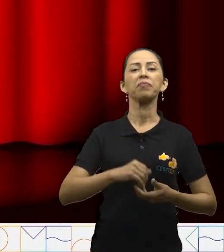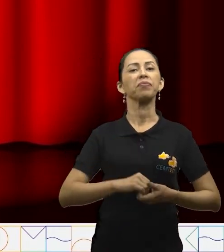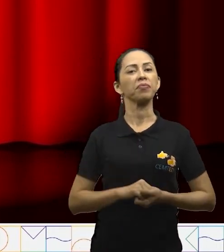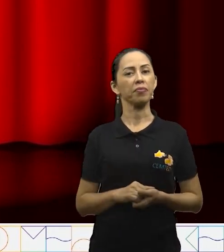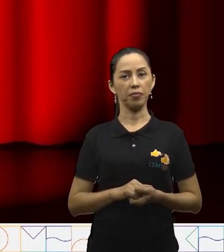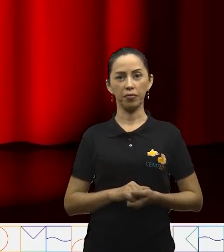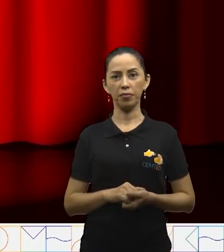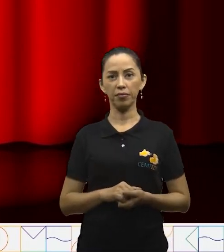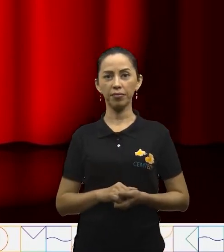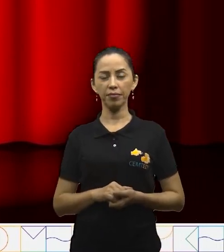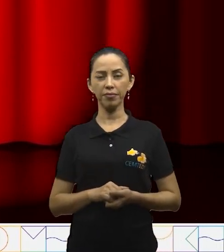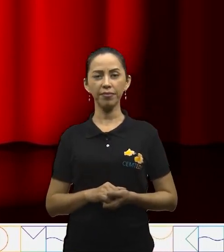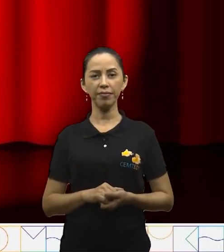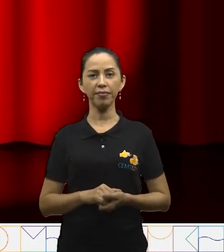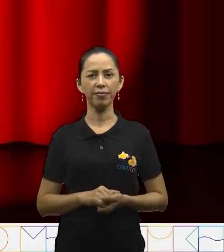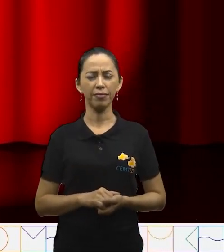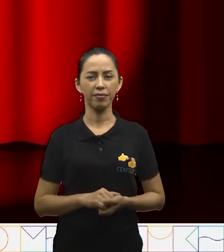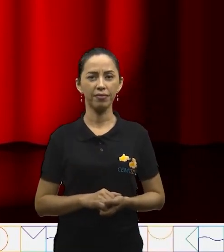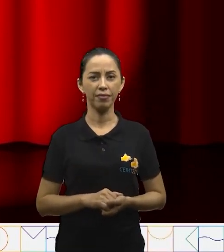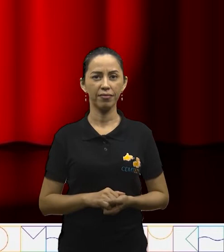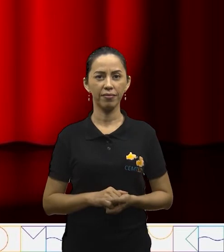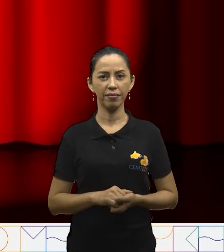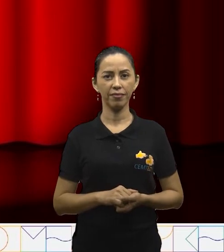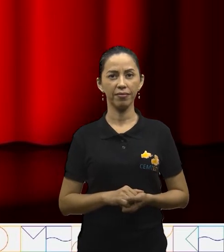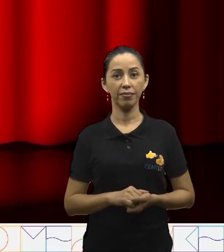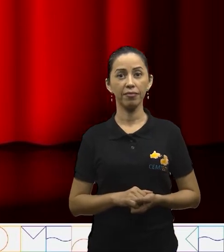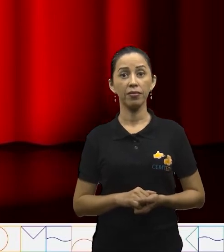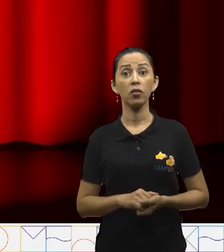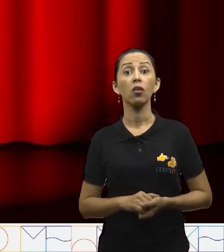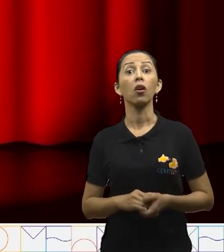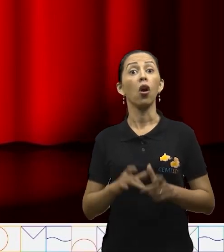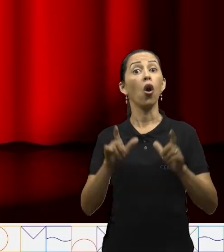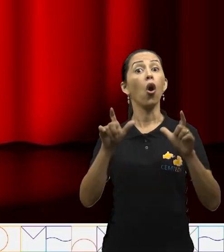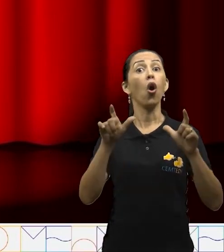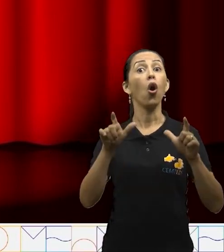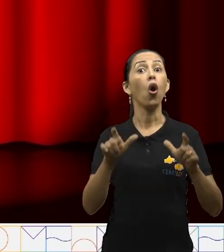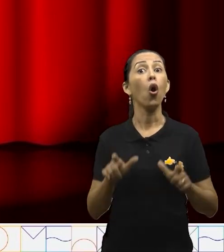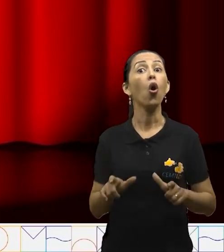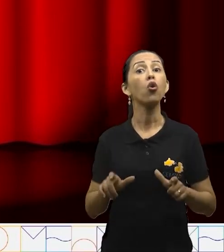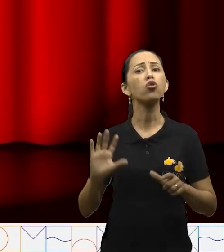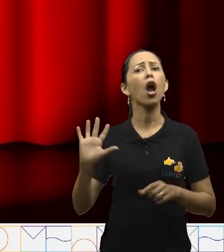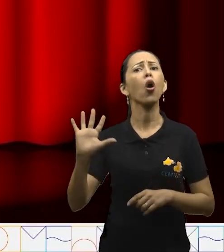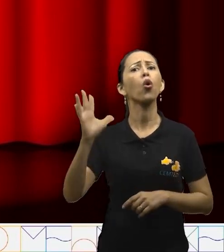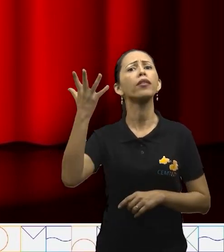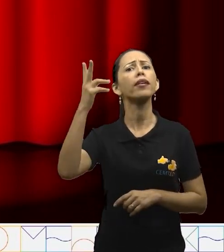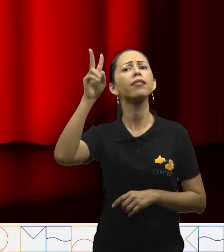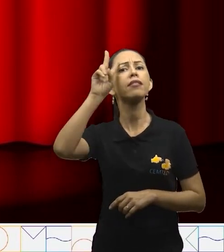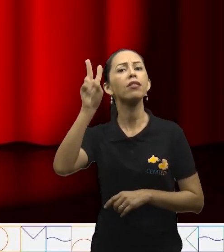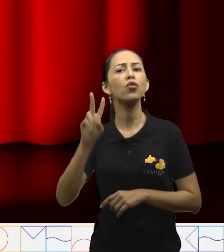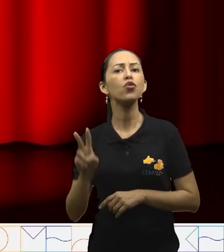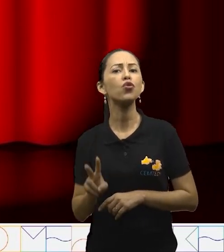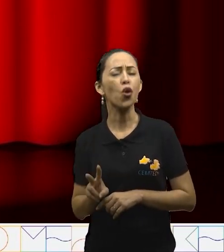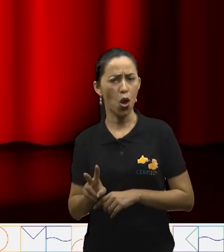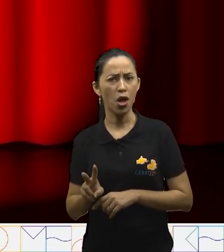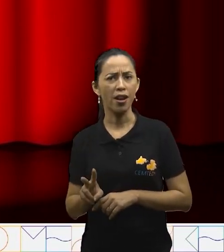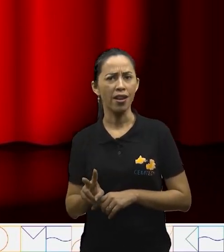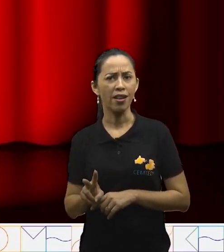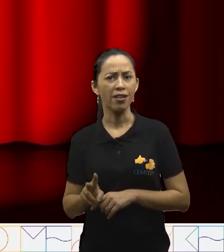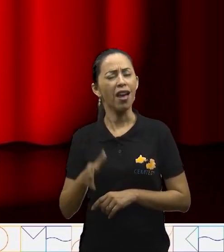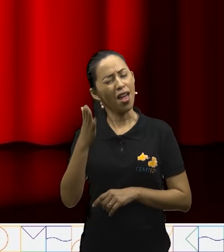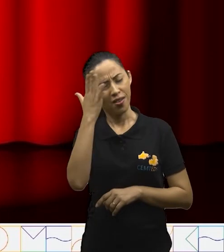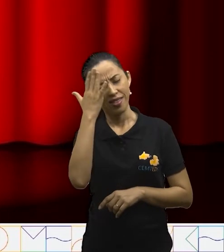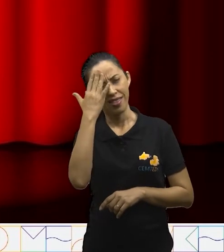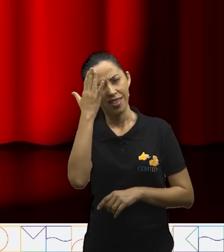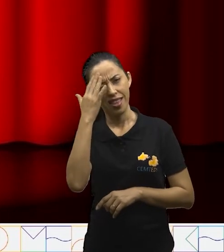E ela é assim, olha. Onde se passa a história? Eu sei que você,